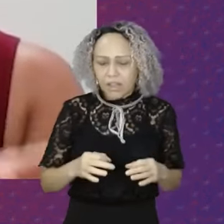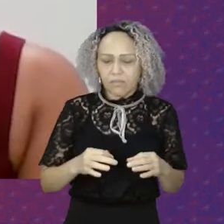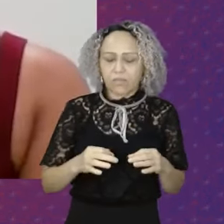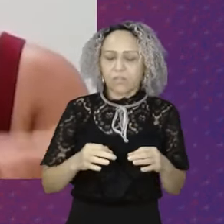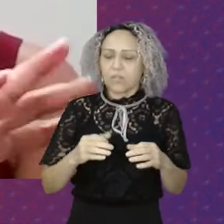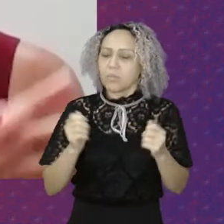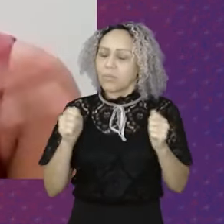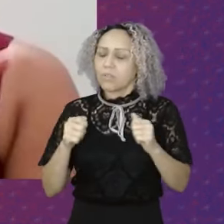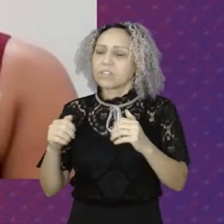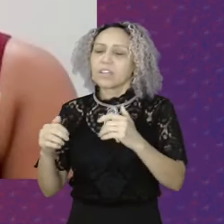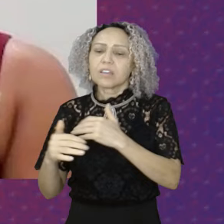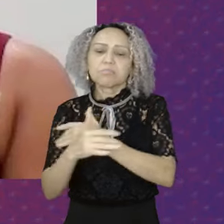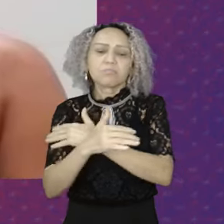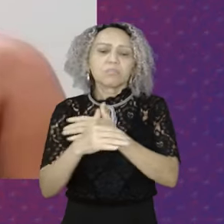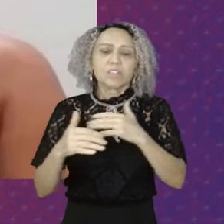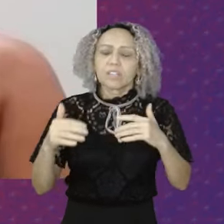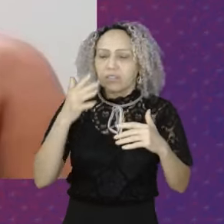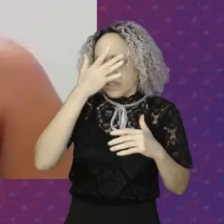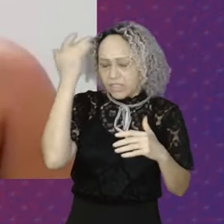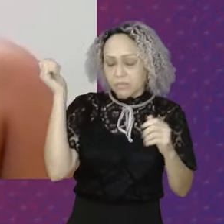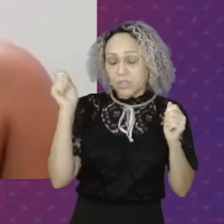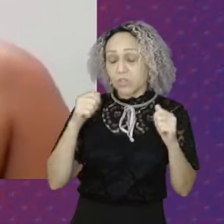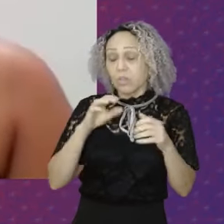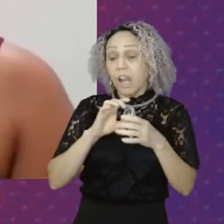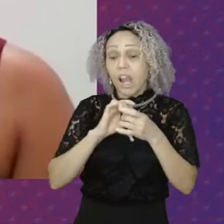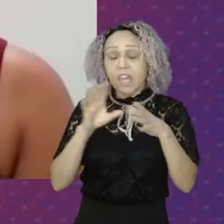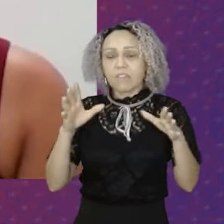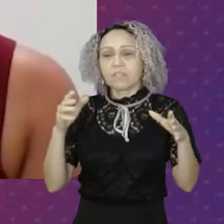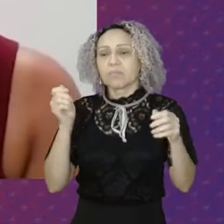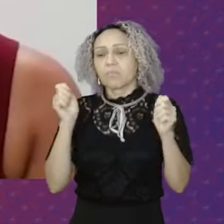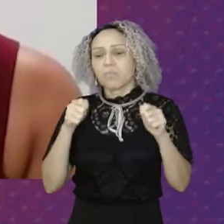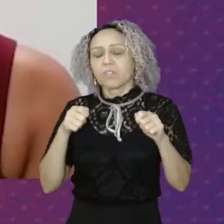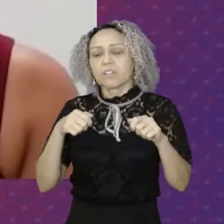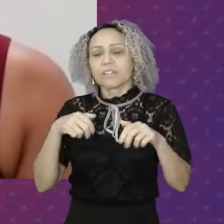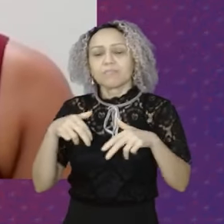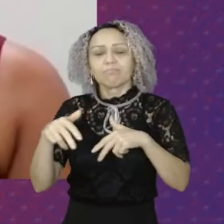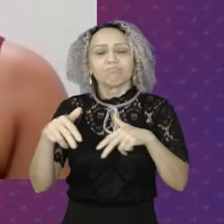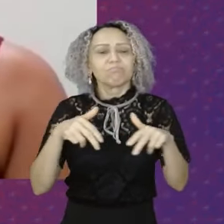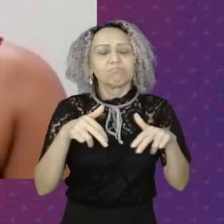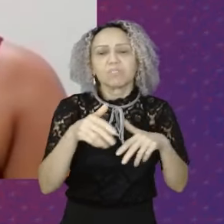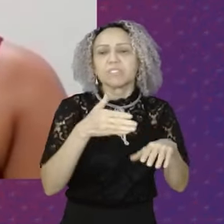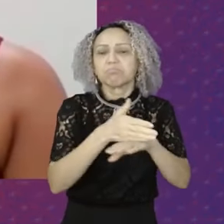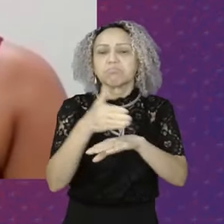Todos esses conjuntos De políticas de direito